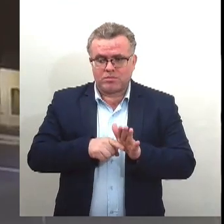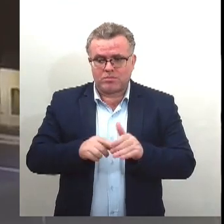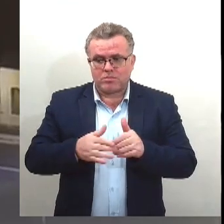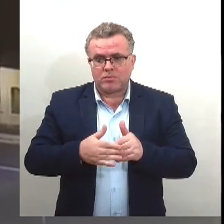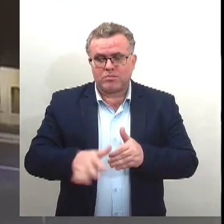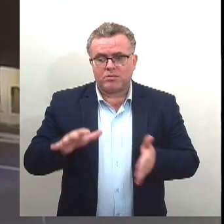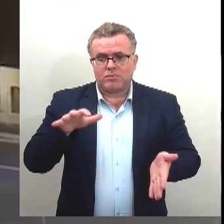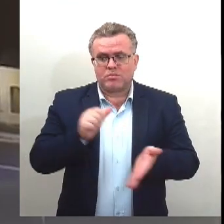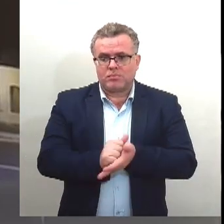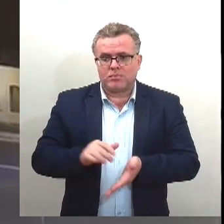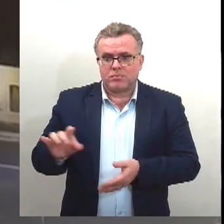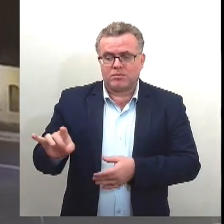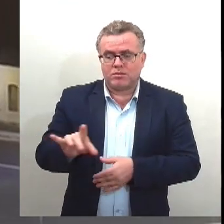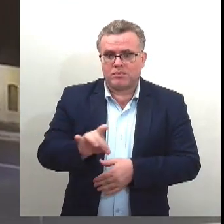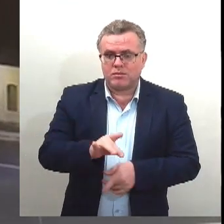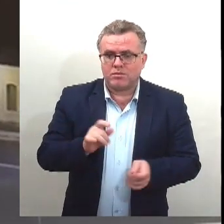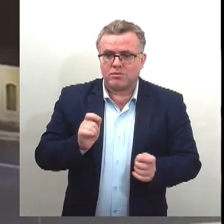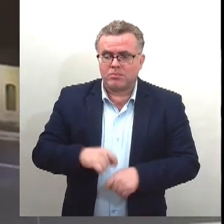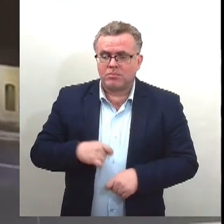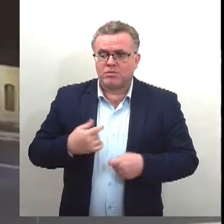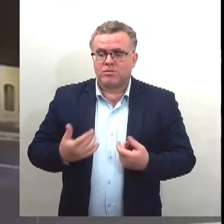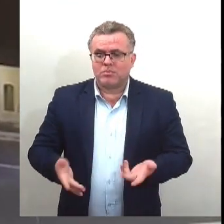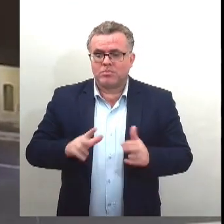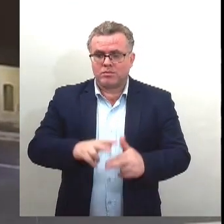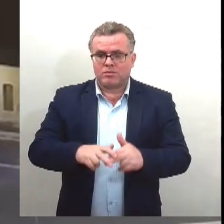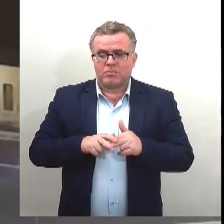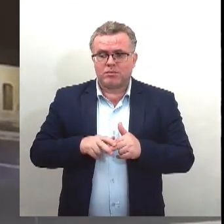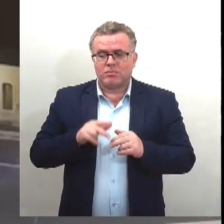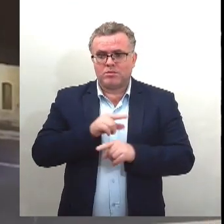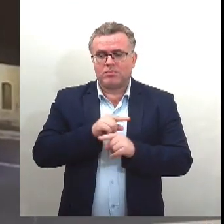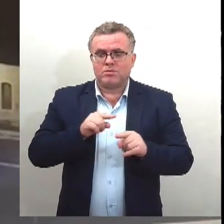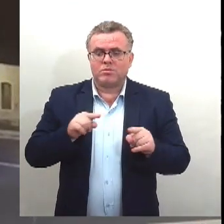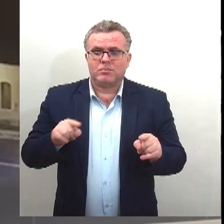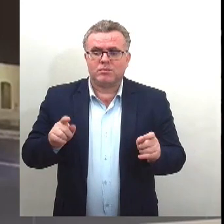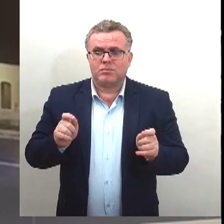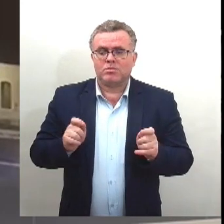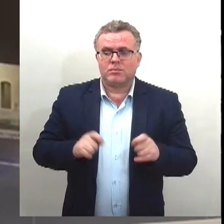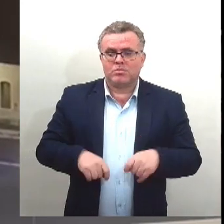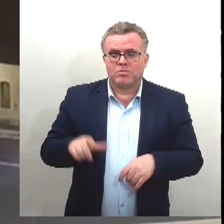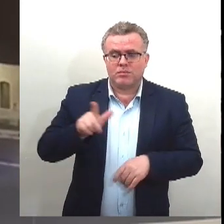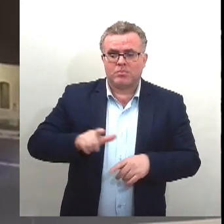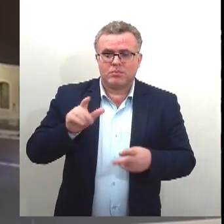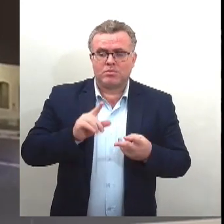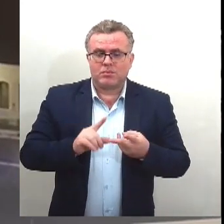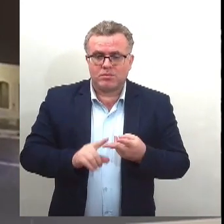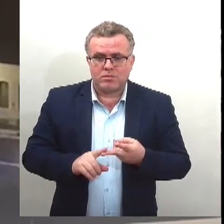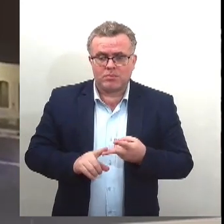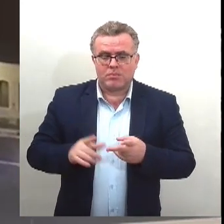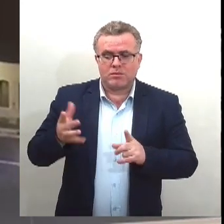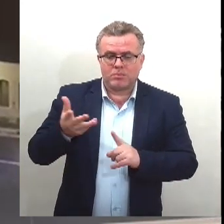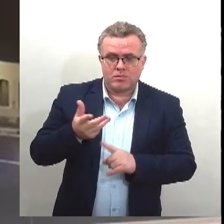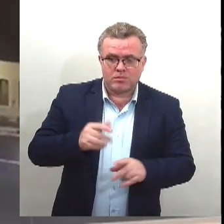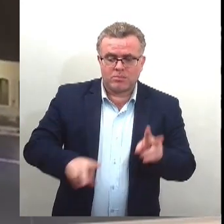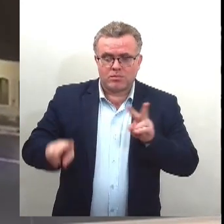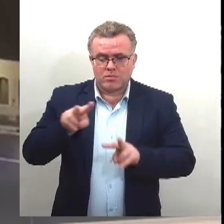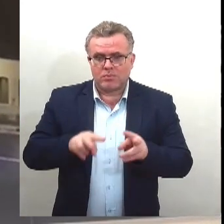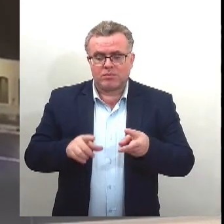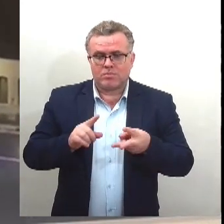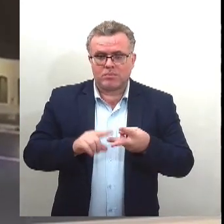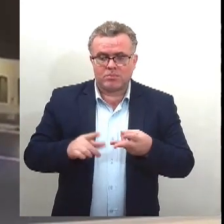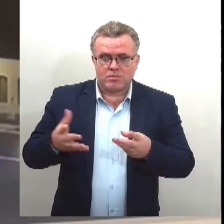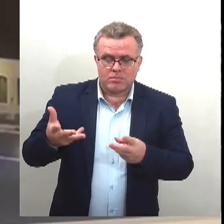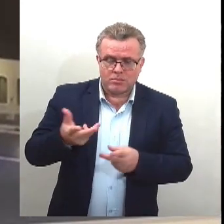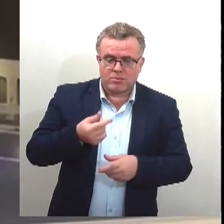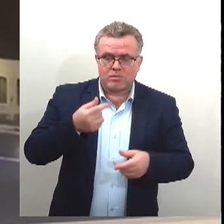artistas sergipanos. Então, você que é da literatura, audiovisual, artes visuais, música,